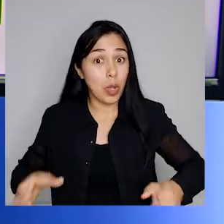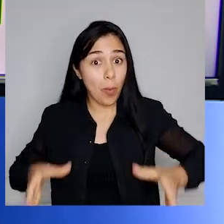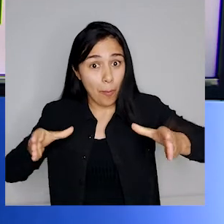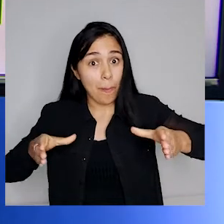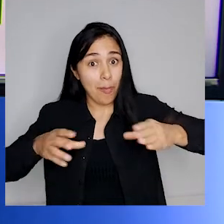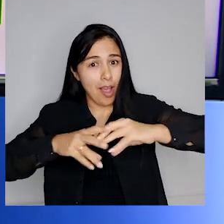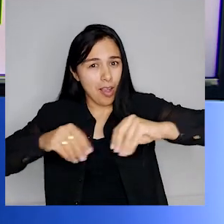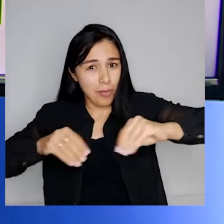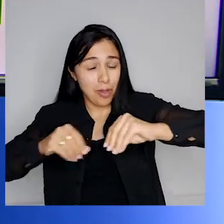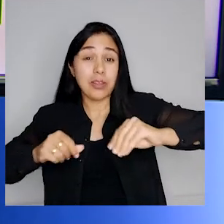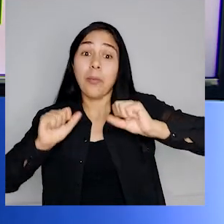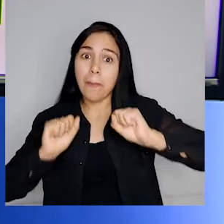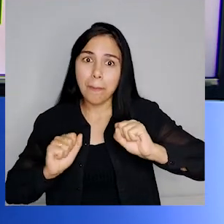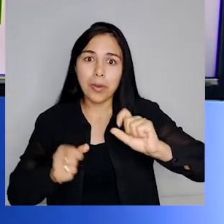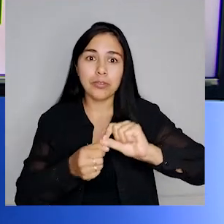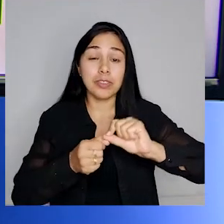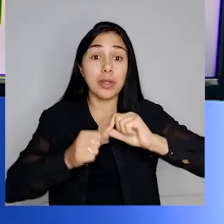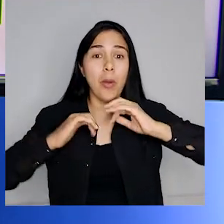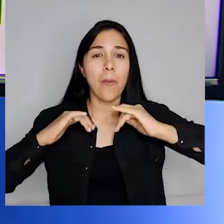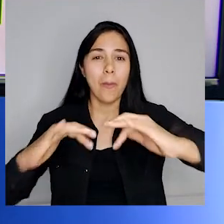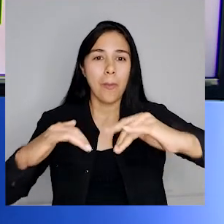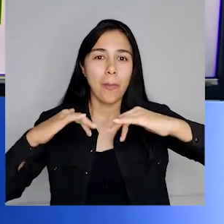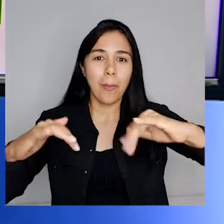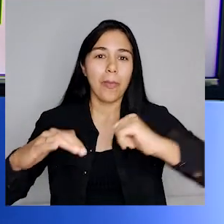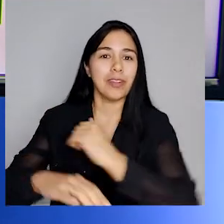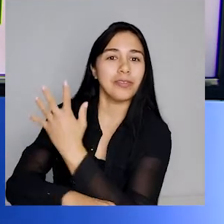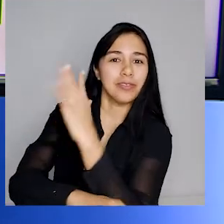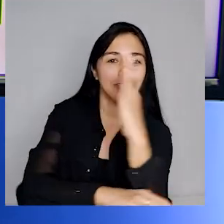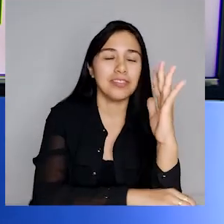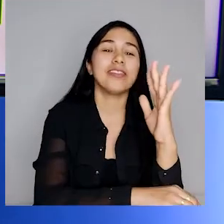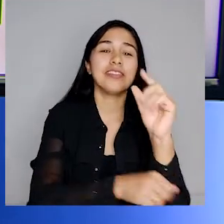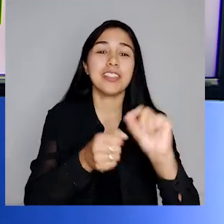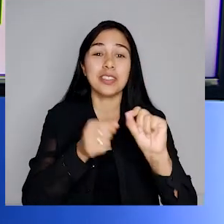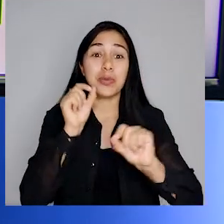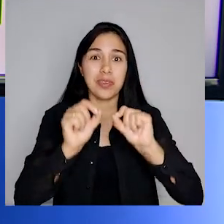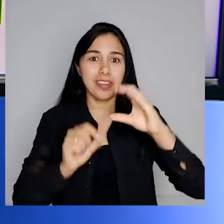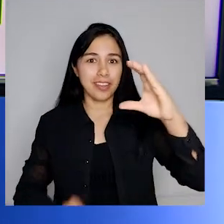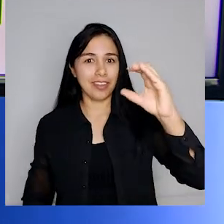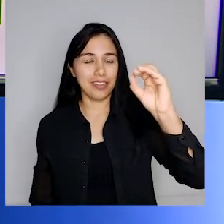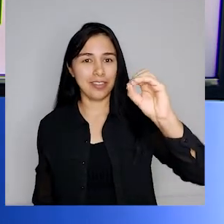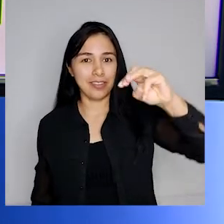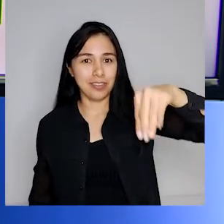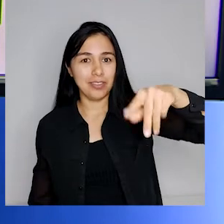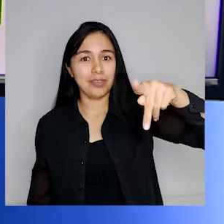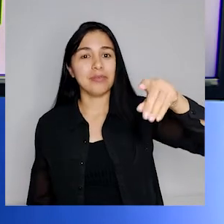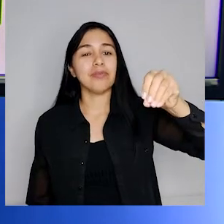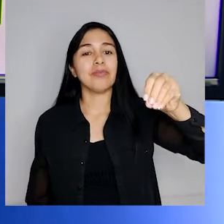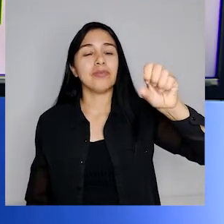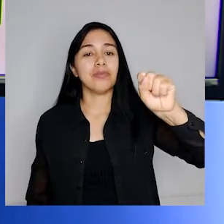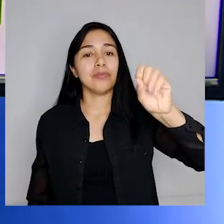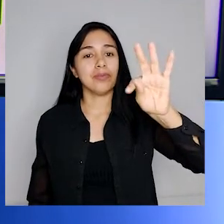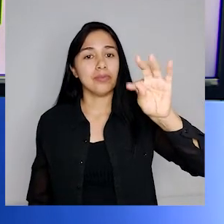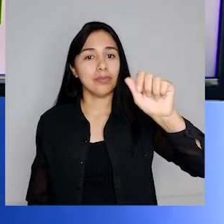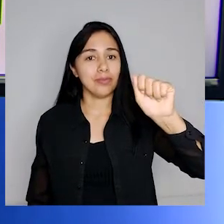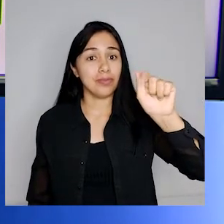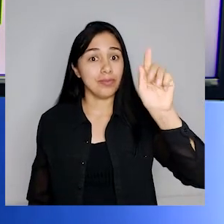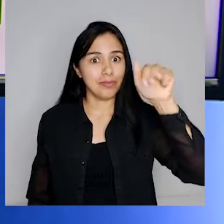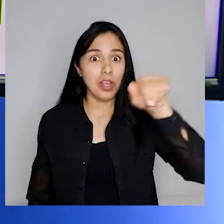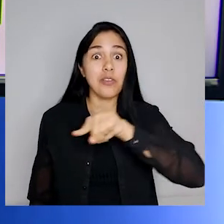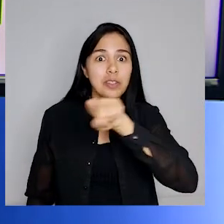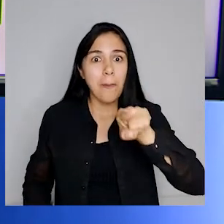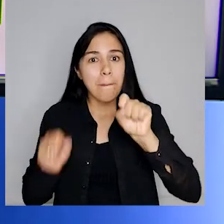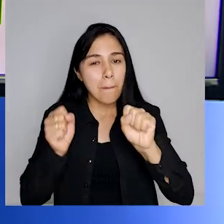um rico adubo por meio da compostagem. Existem vários tutoriais na internet que ensinam a fazer tipos